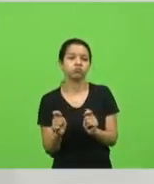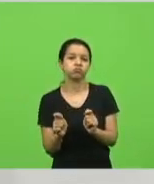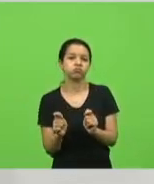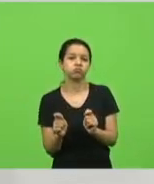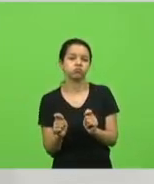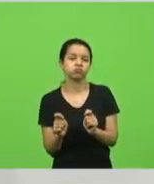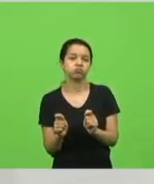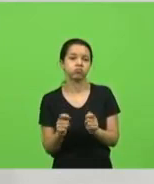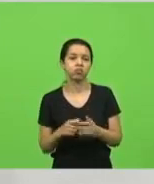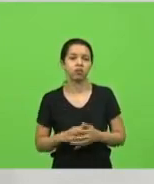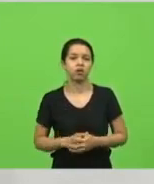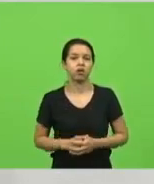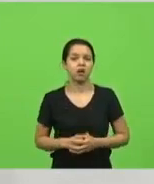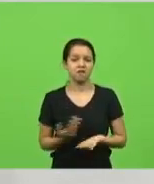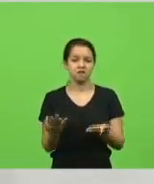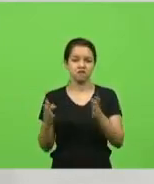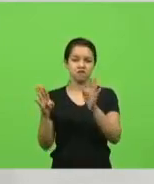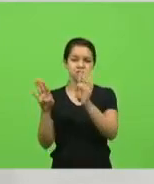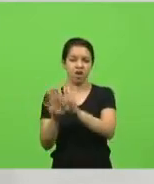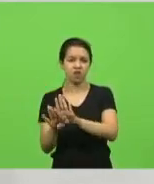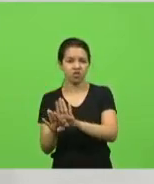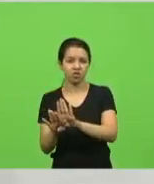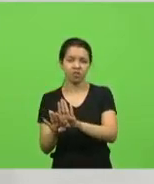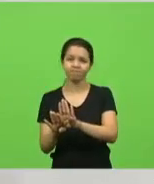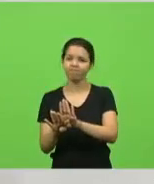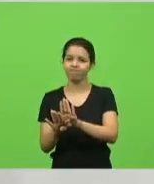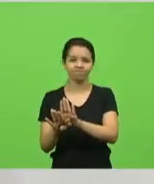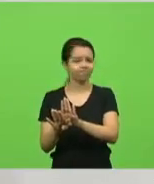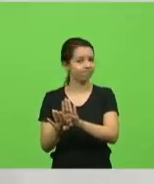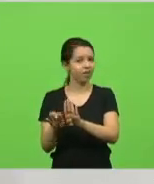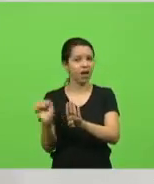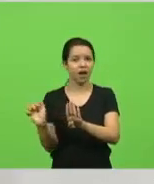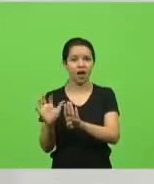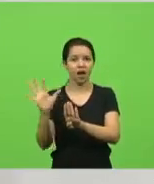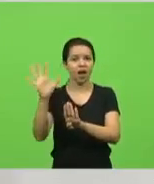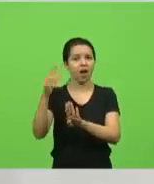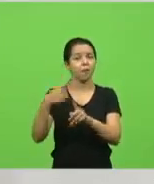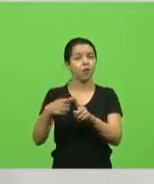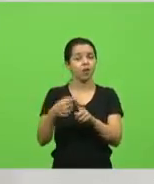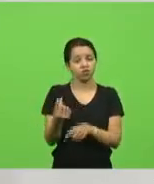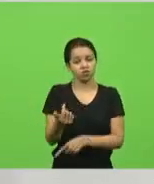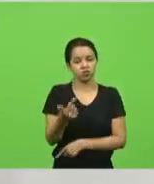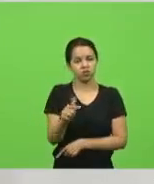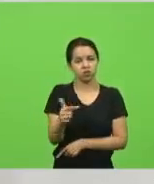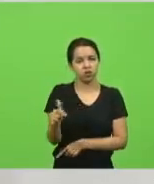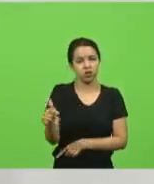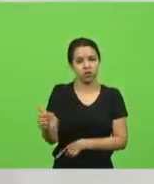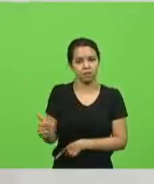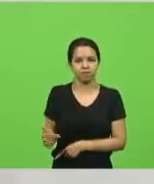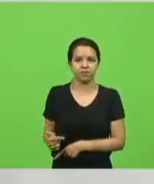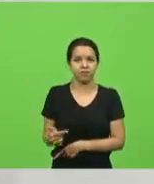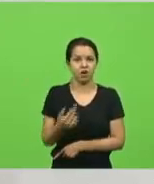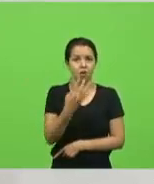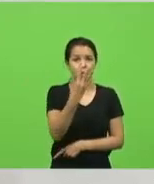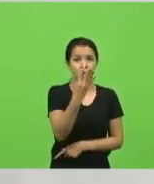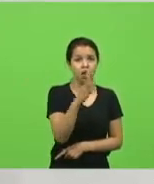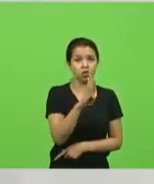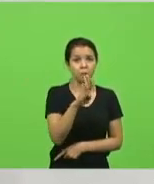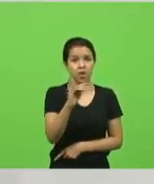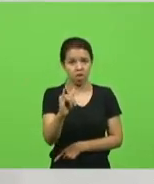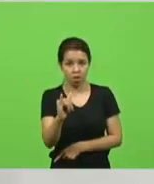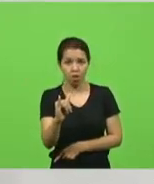É a medida mais cara, que nós não temos recursos. Se fosse essa justificativa, 4 bilhões em caixa.